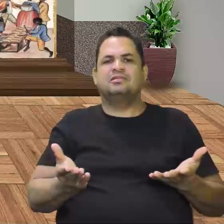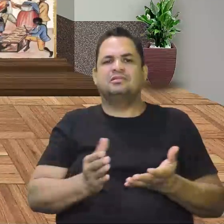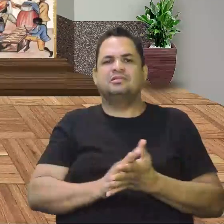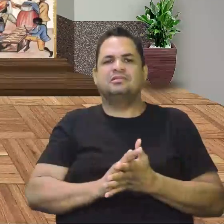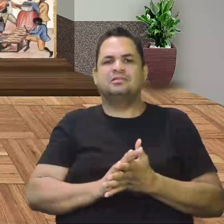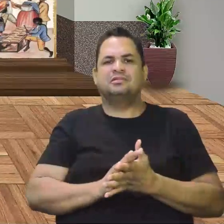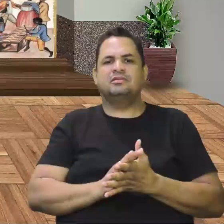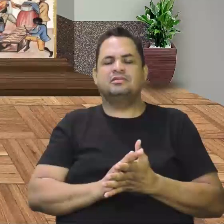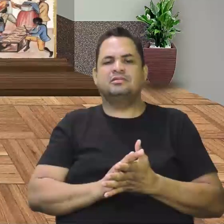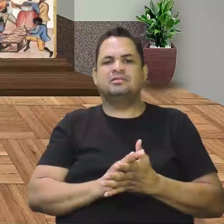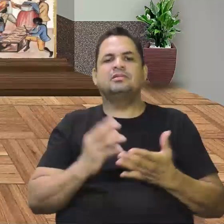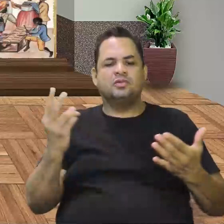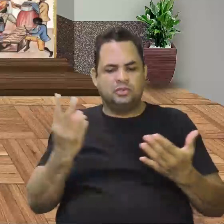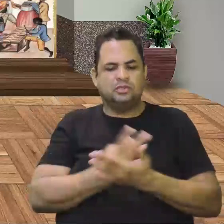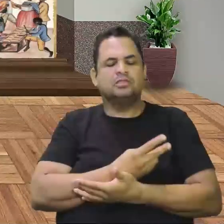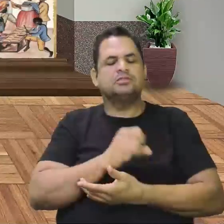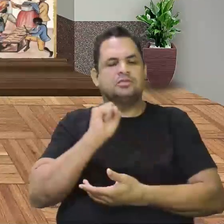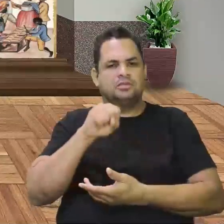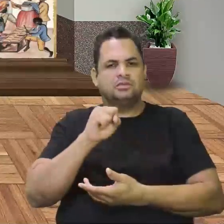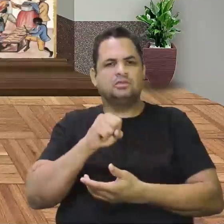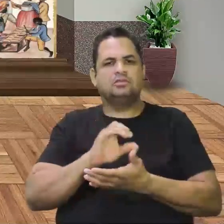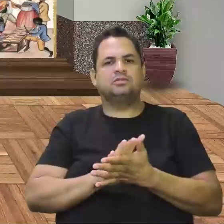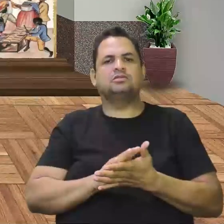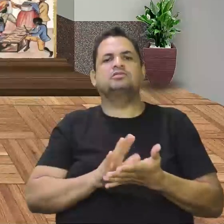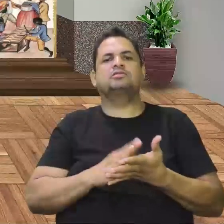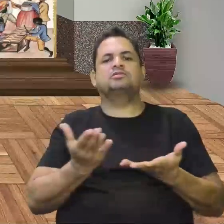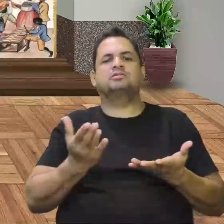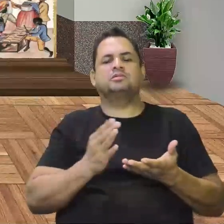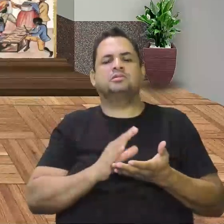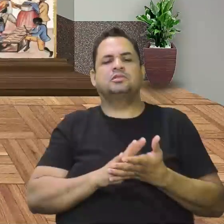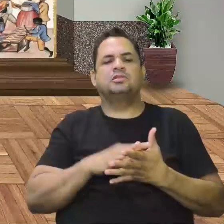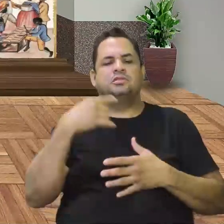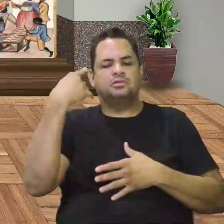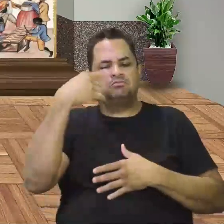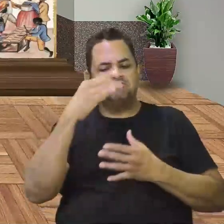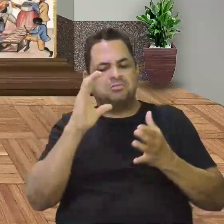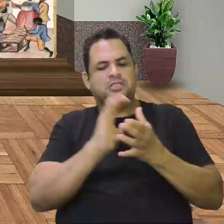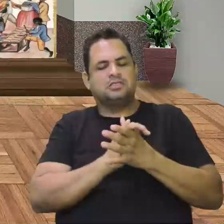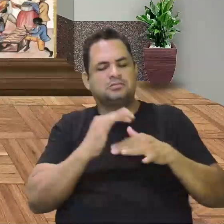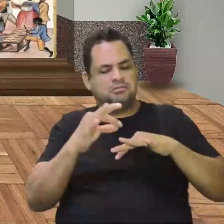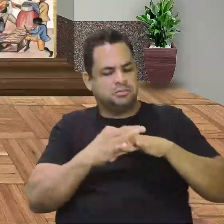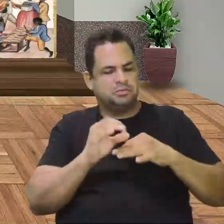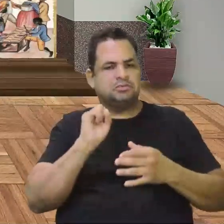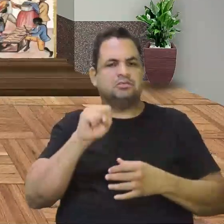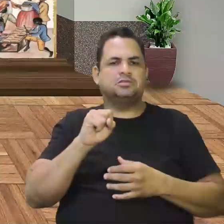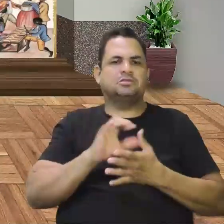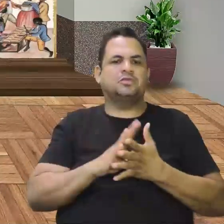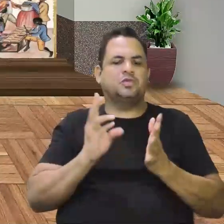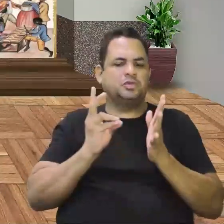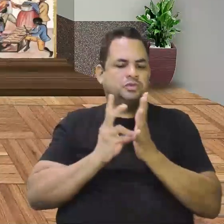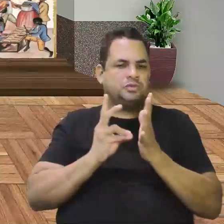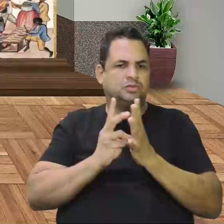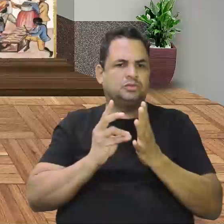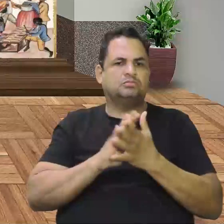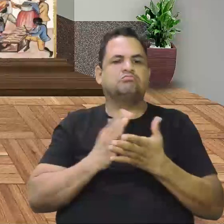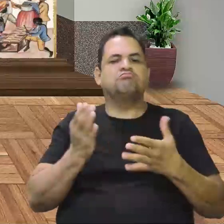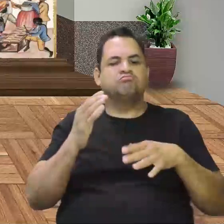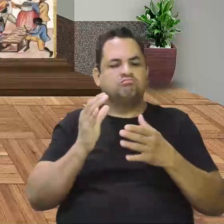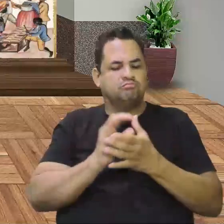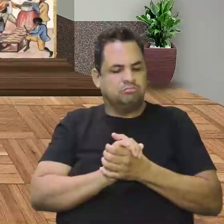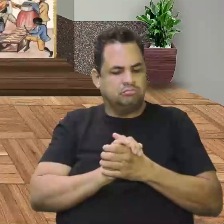Ocorreu a miscigenação? Ocorreu. Os espanhóis casaram com índios, com os indígenas? Casaram.